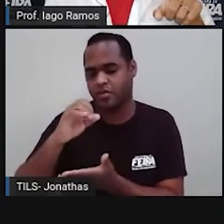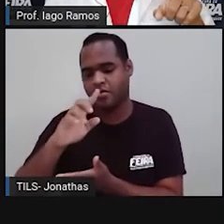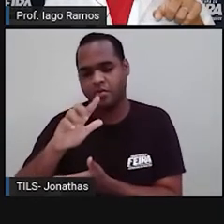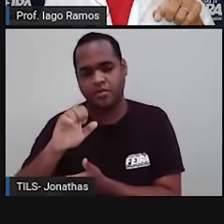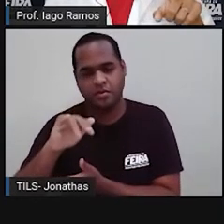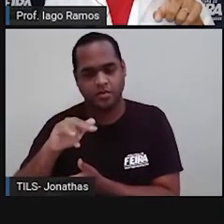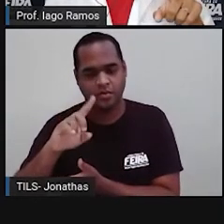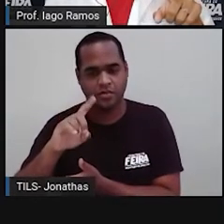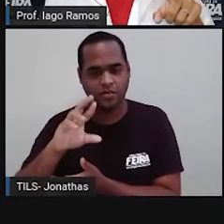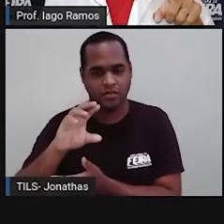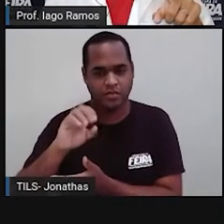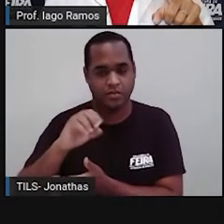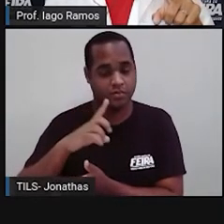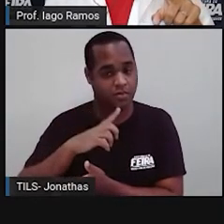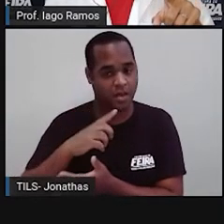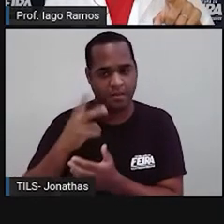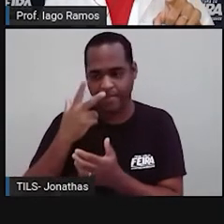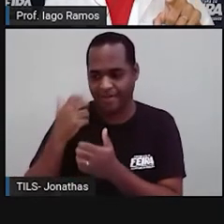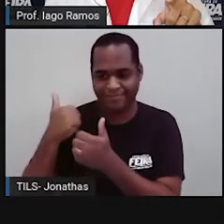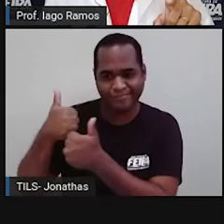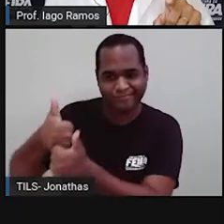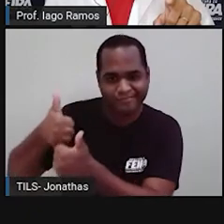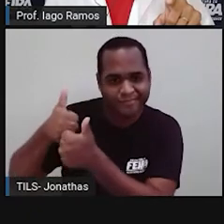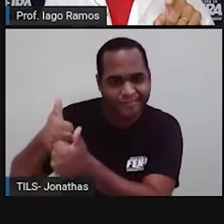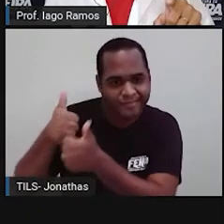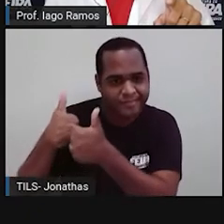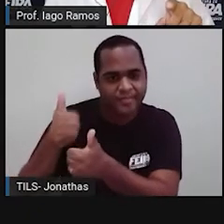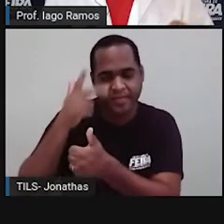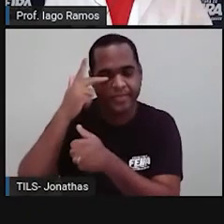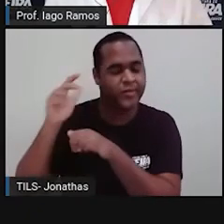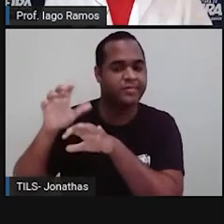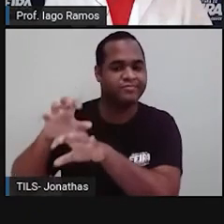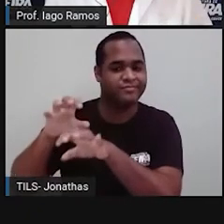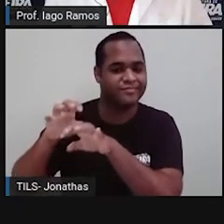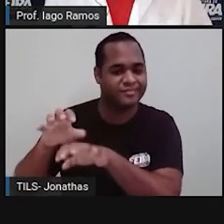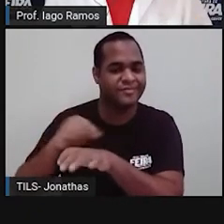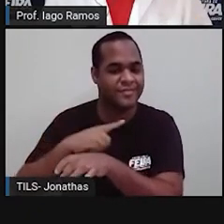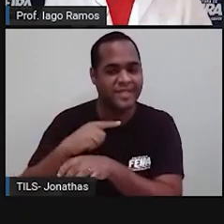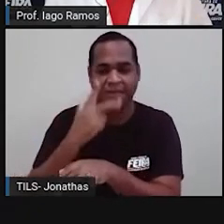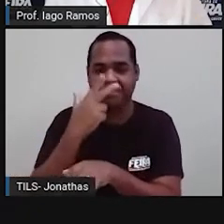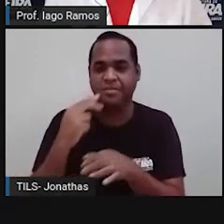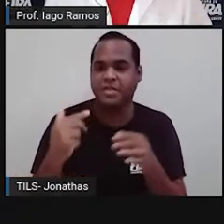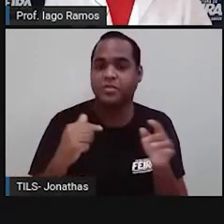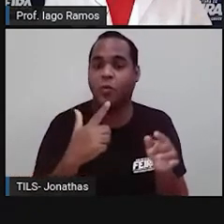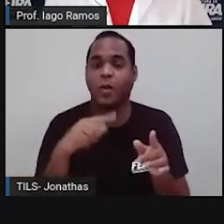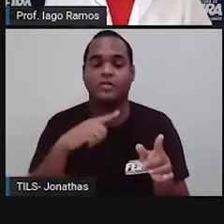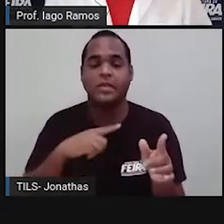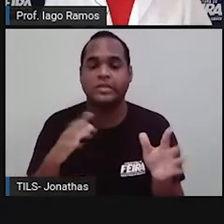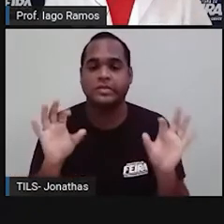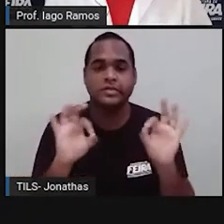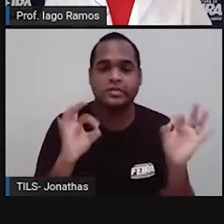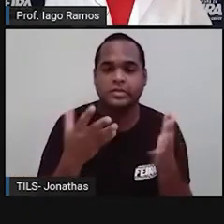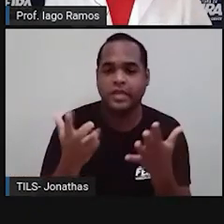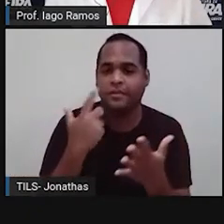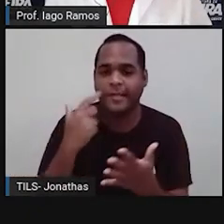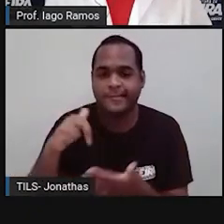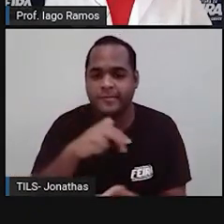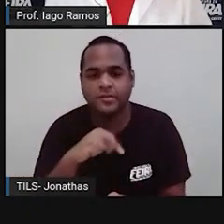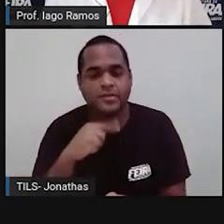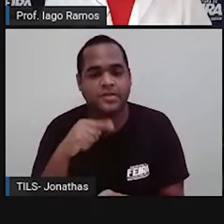Olha só. E tem mais gente nos perseguindo aqui, hein? Eita, ficamos encurralados. E agora? Opa!